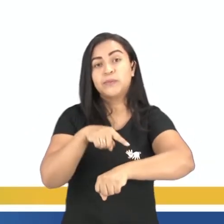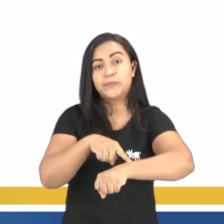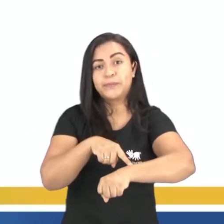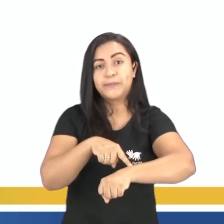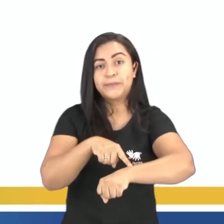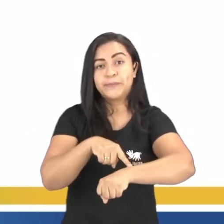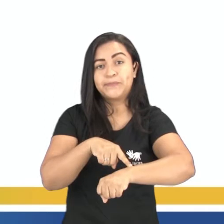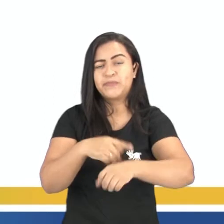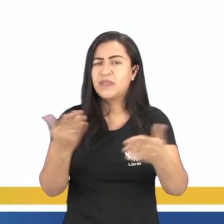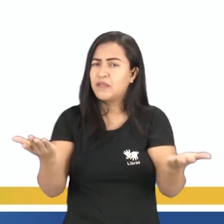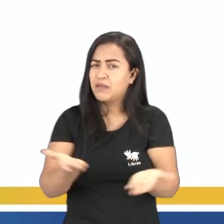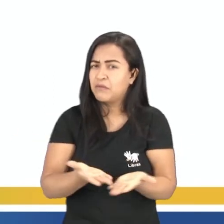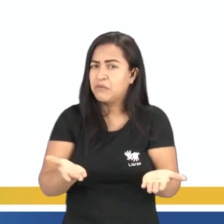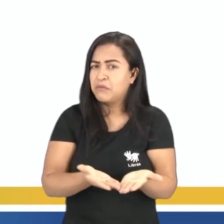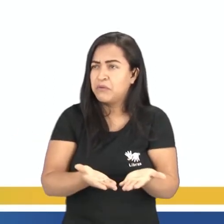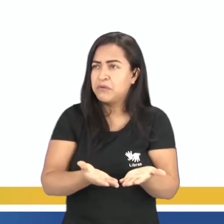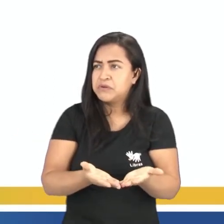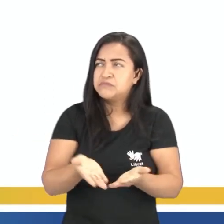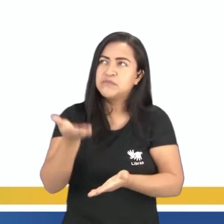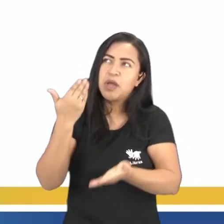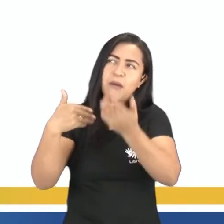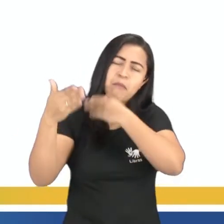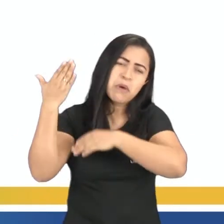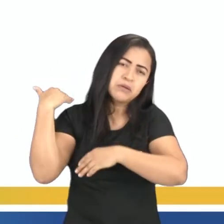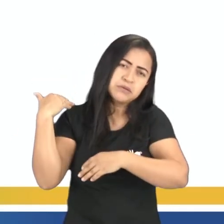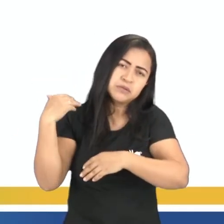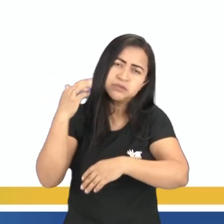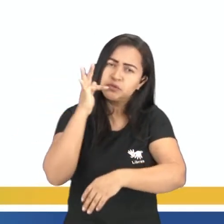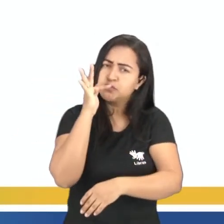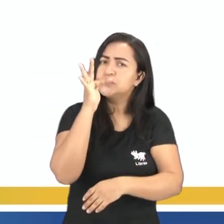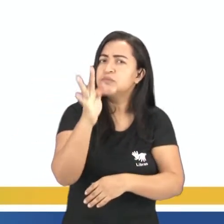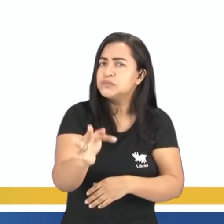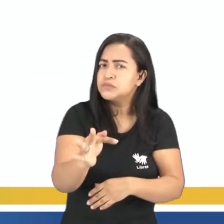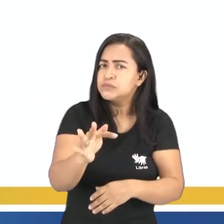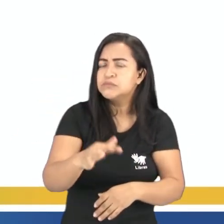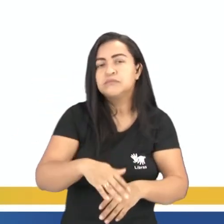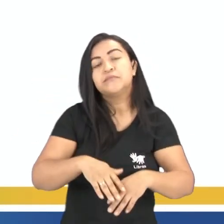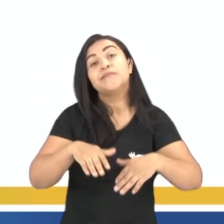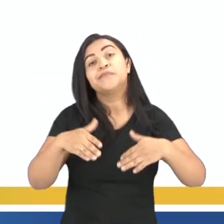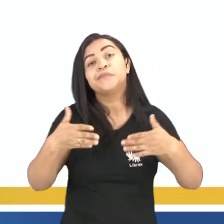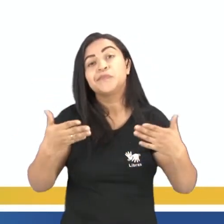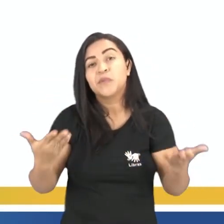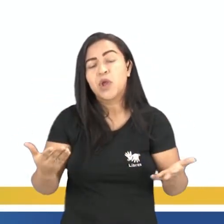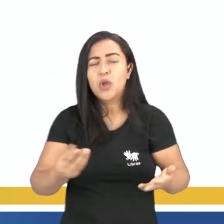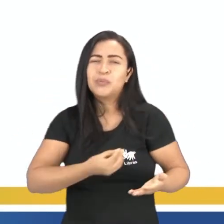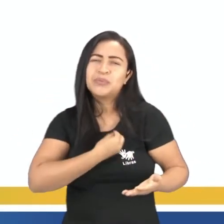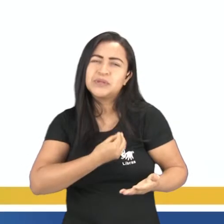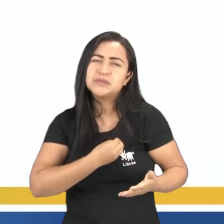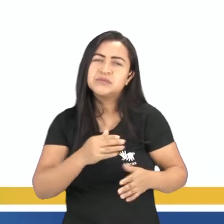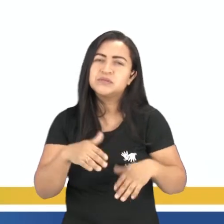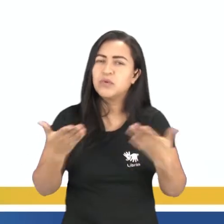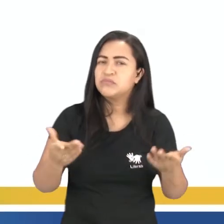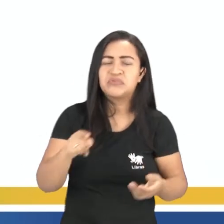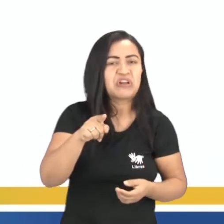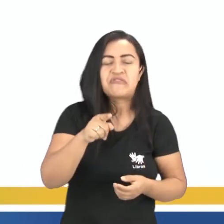agora, é uma época aí passada, ou é um futuro, ou são dentro do presente e do futuro? É você que vai definir, tá bom?